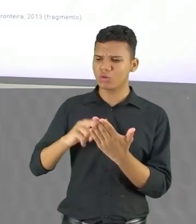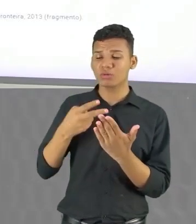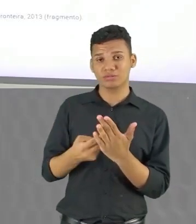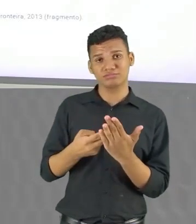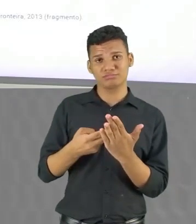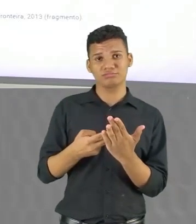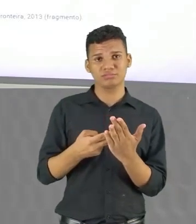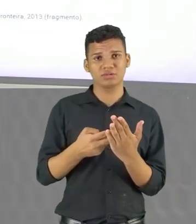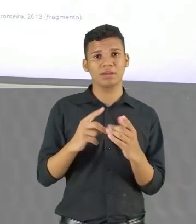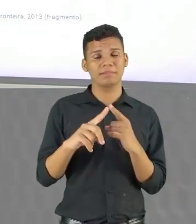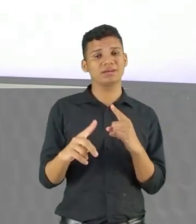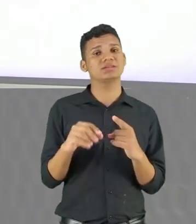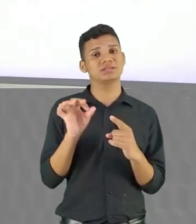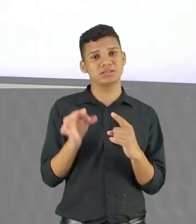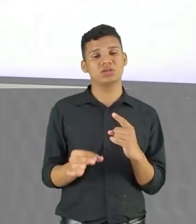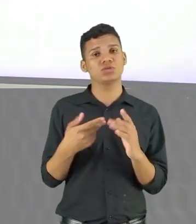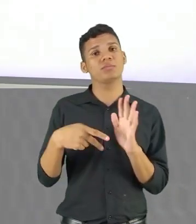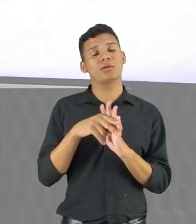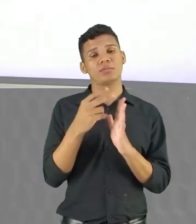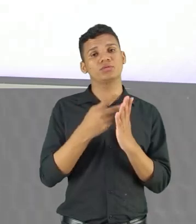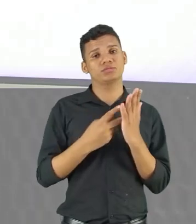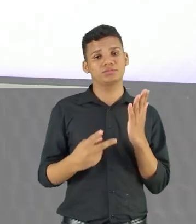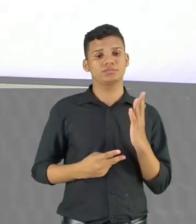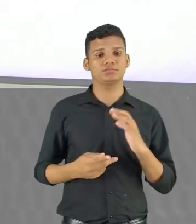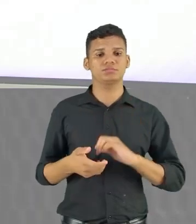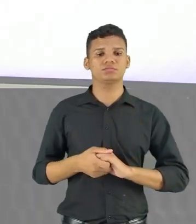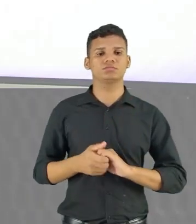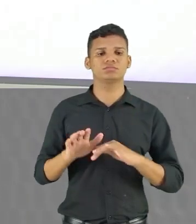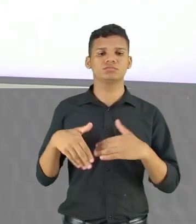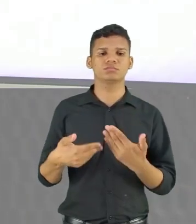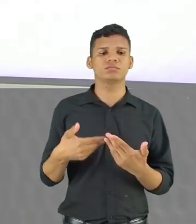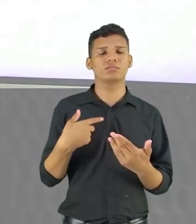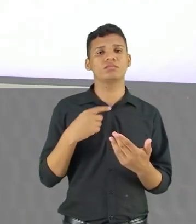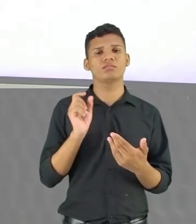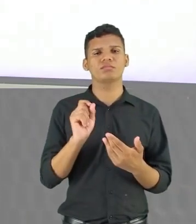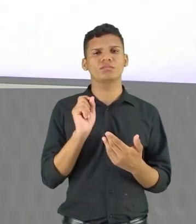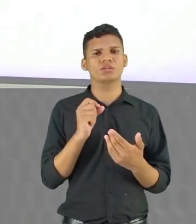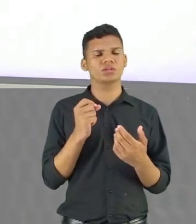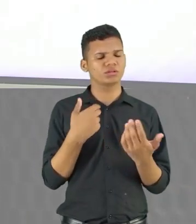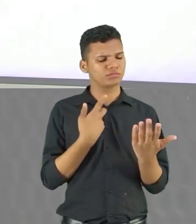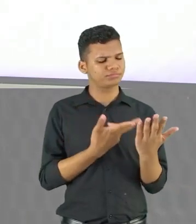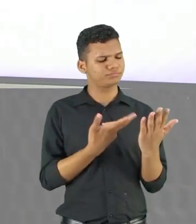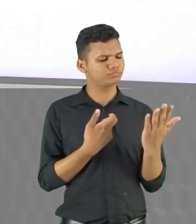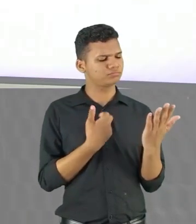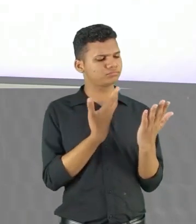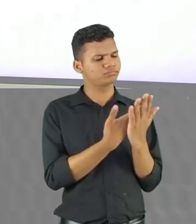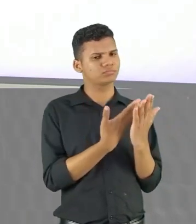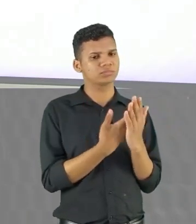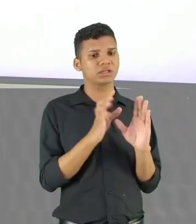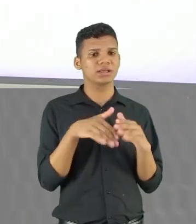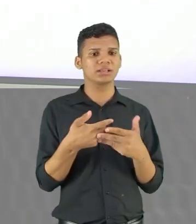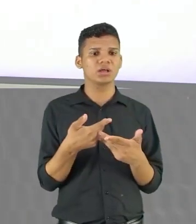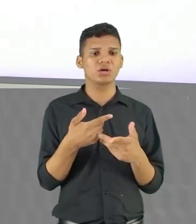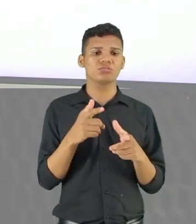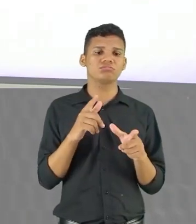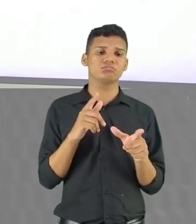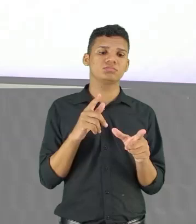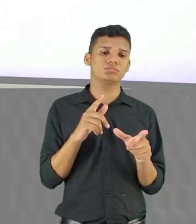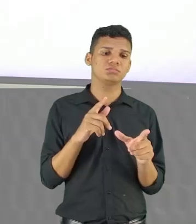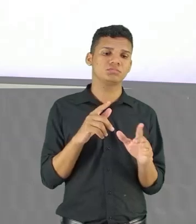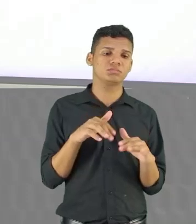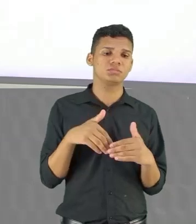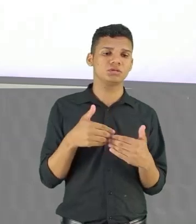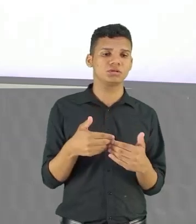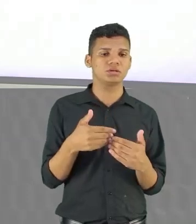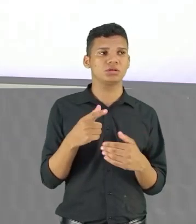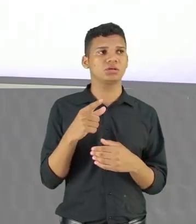Que está circulando No poema Então com base nisso A gente vai ver Que perante o outro O